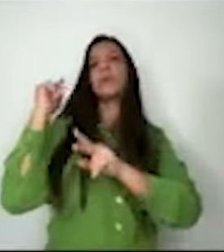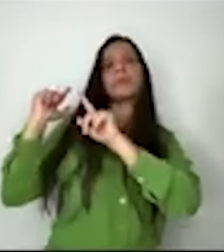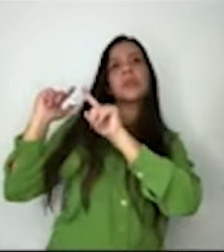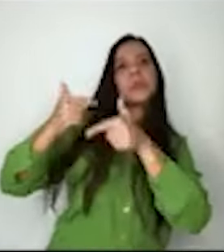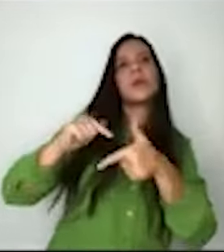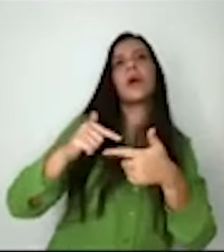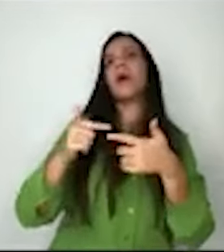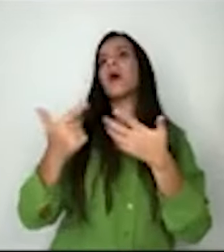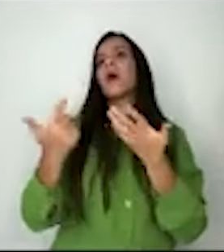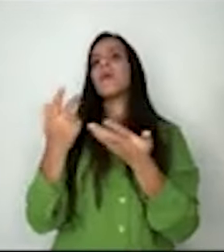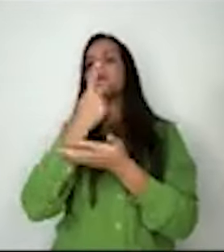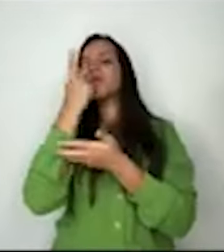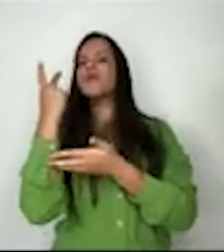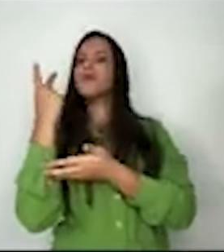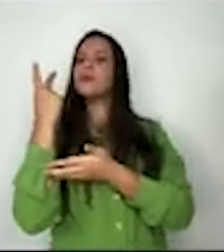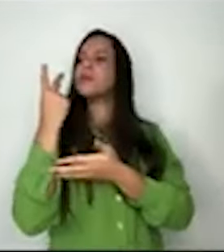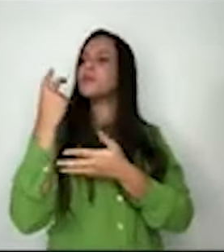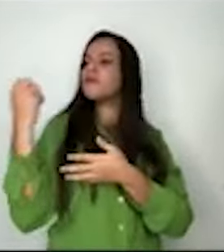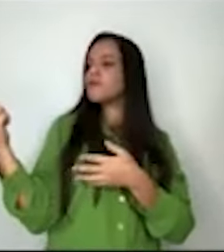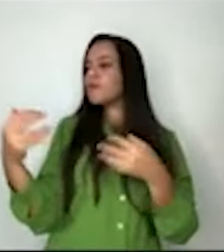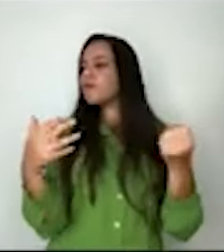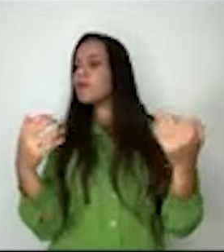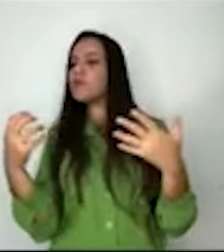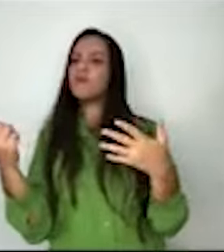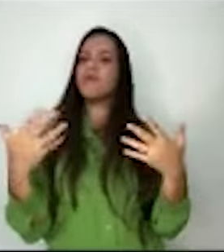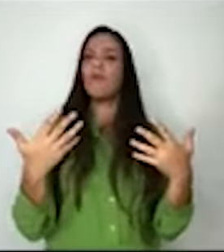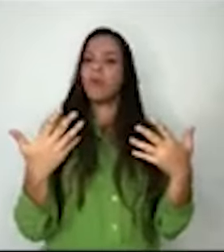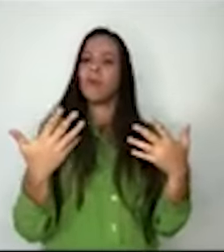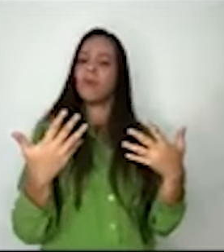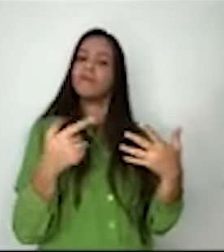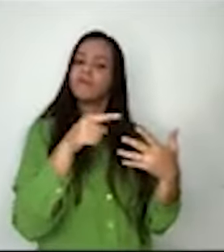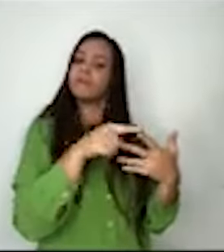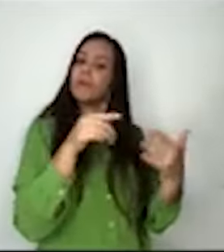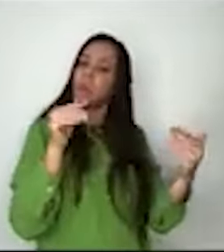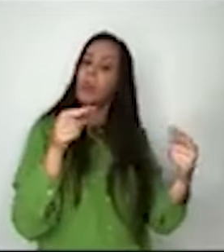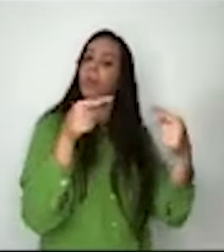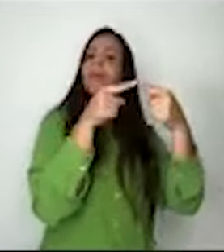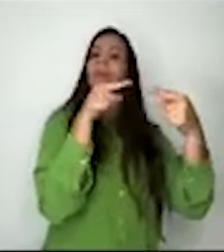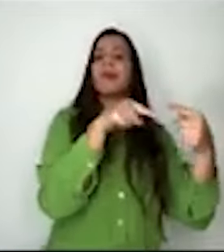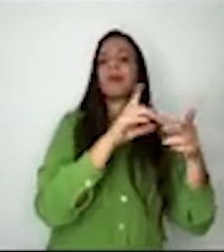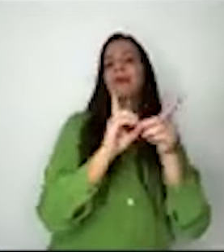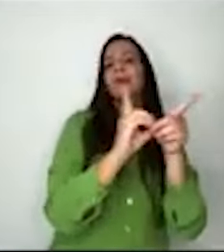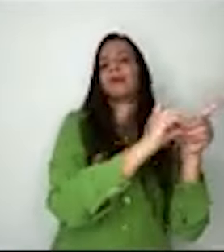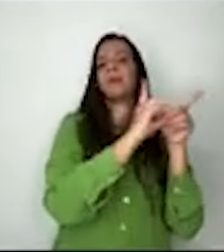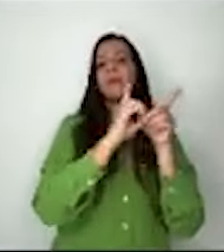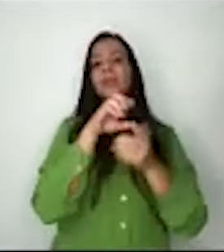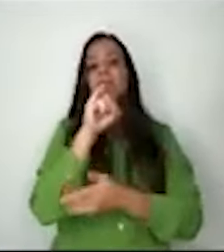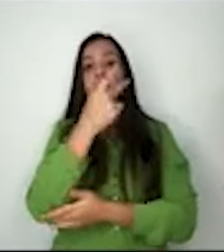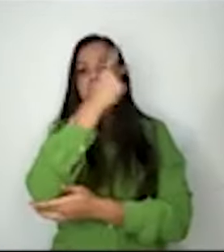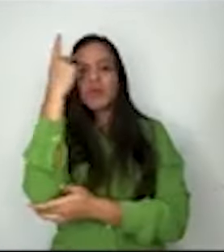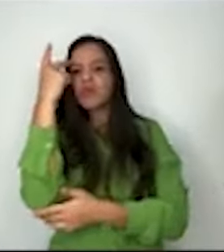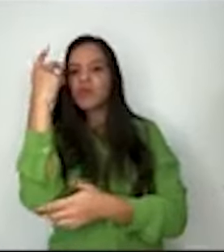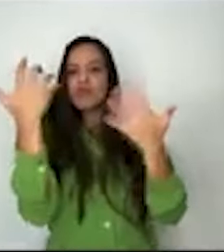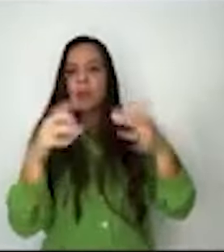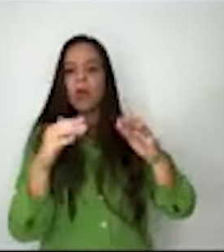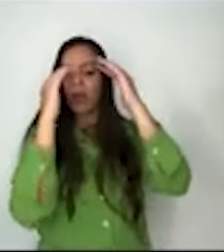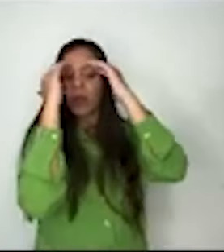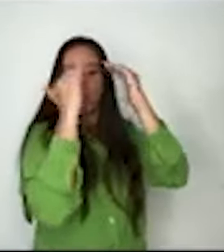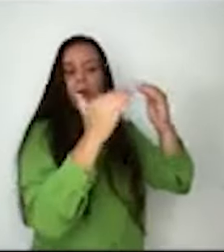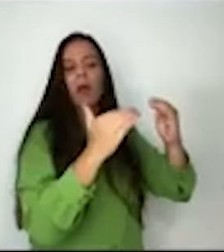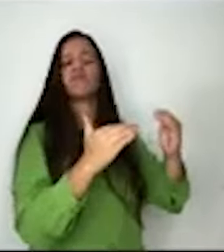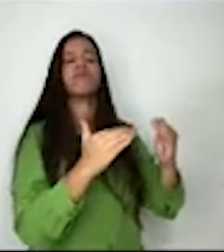só não tem lugar para quem não se disponha a respeitar as regras do jogo e a respeitar os resultados